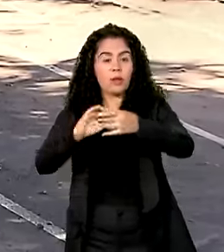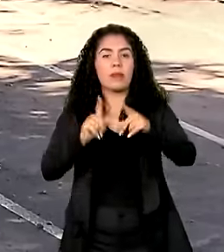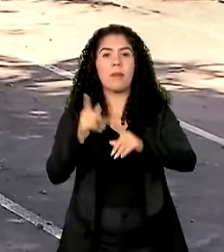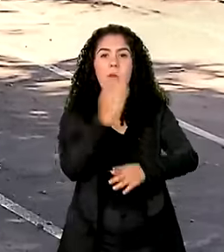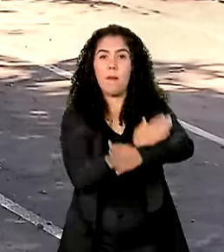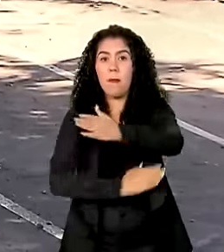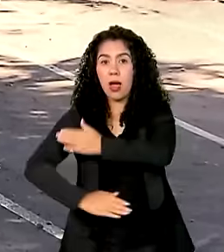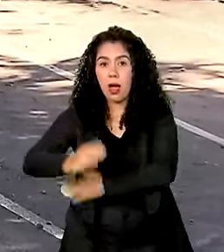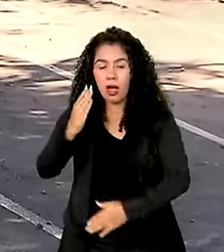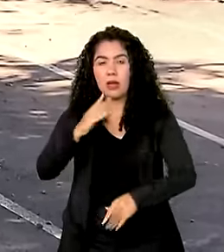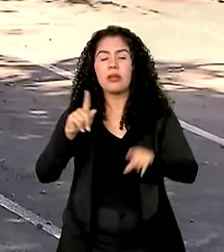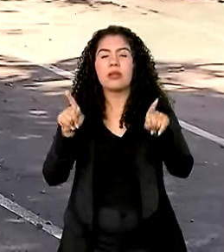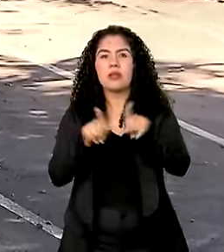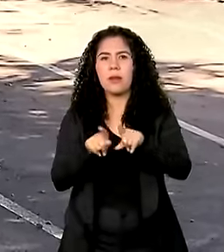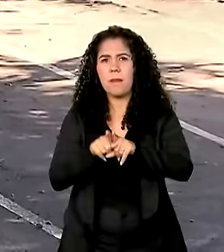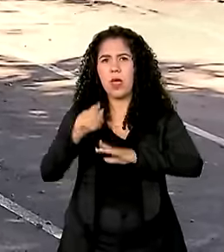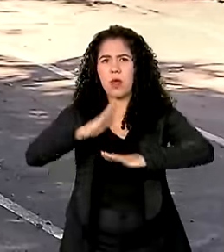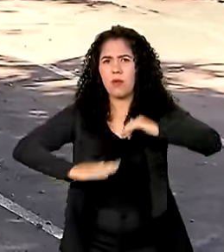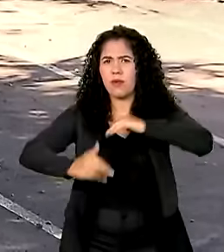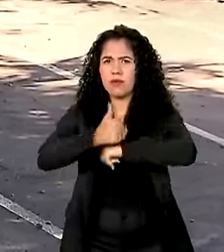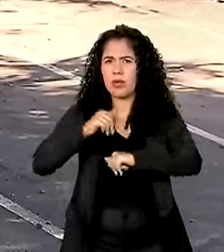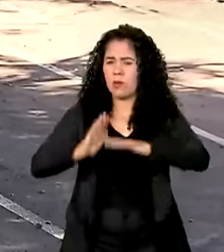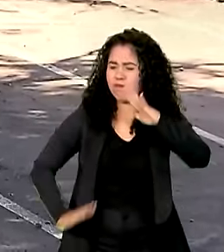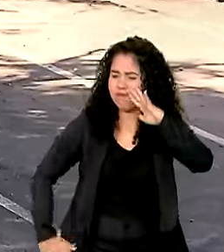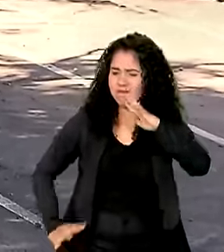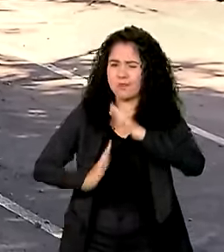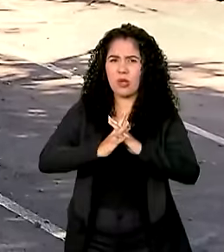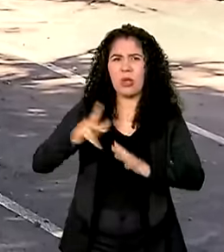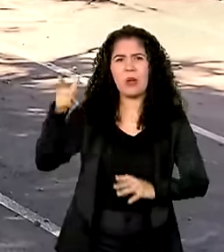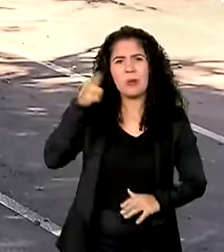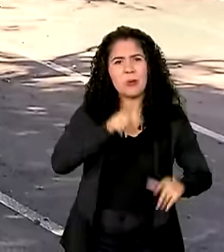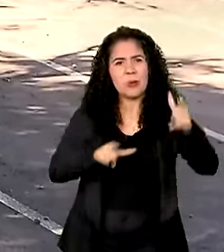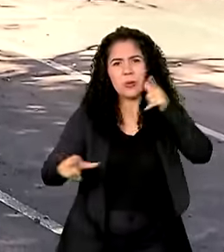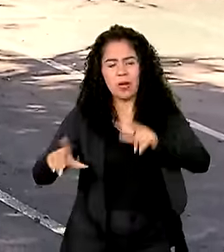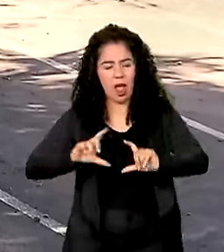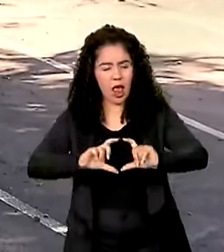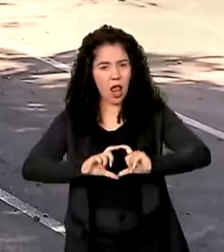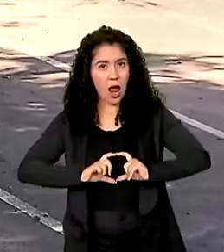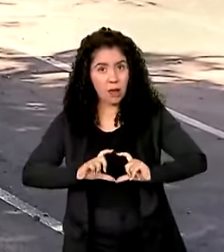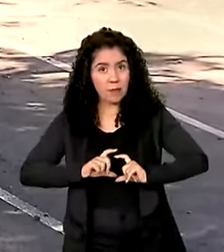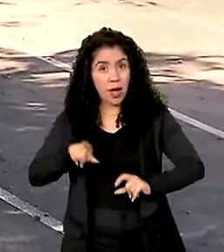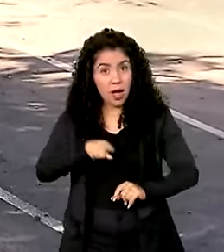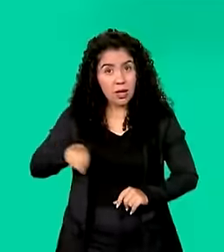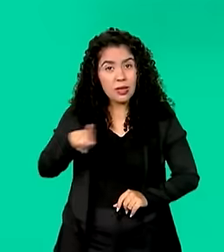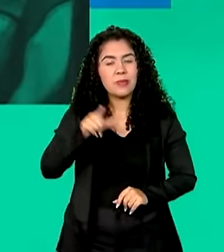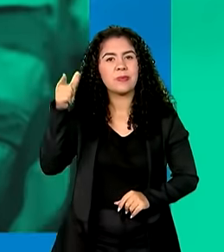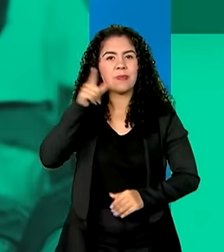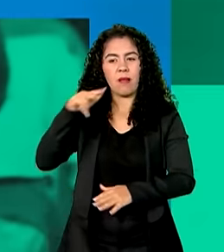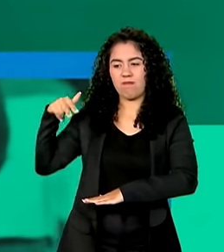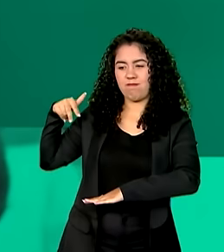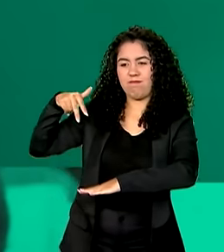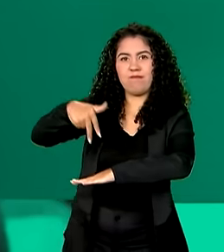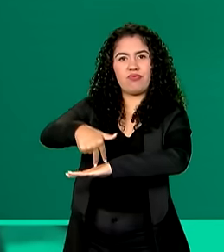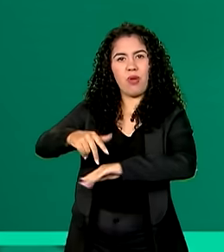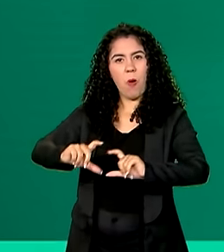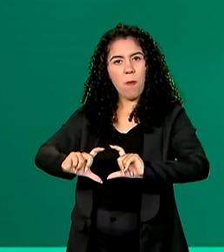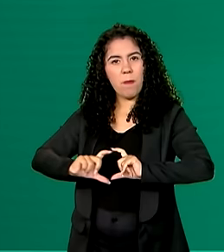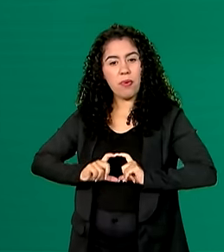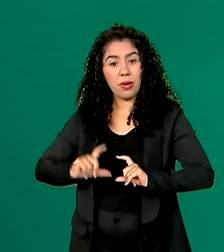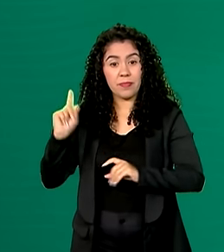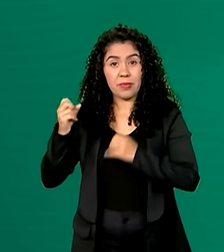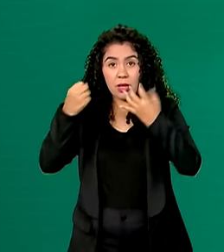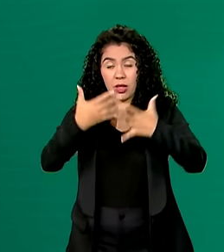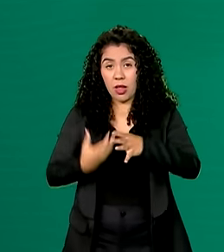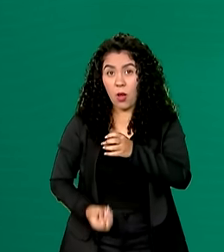também os atletas de ponta, aqueles que concorrem às medalhas. Esses recebem o Bolsa Pódio. No ano de criação,